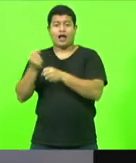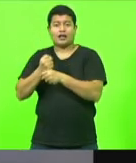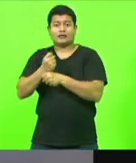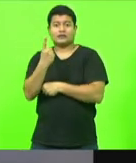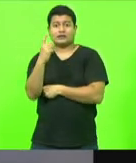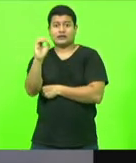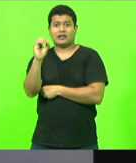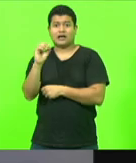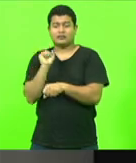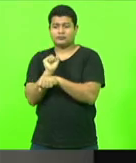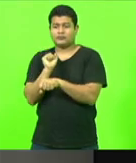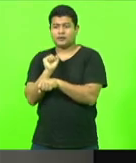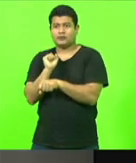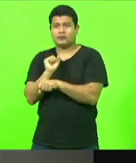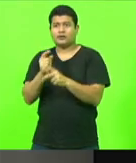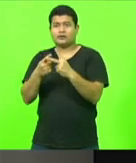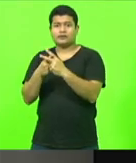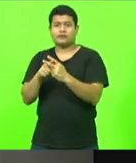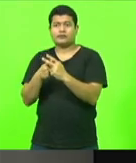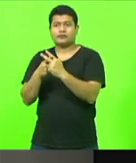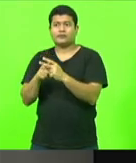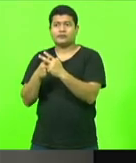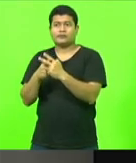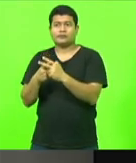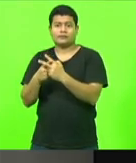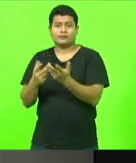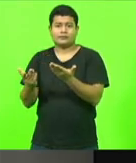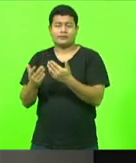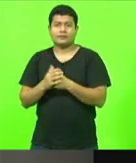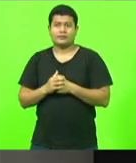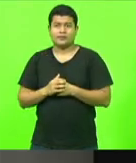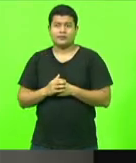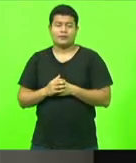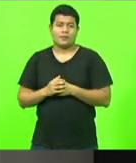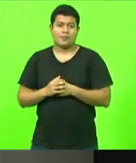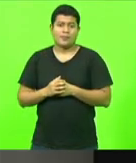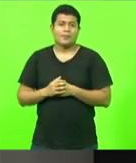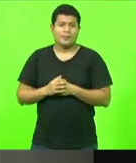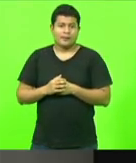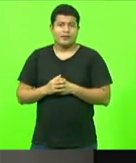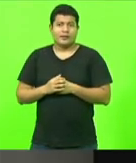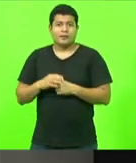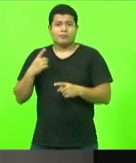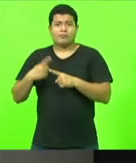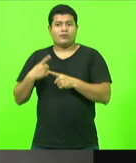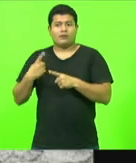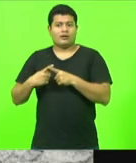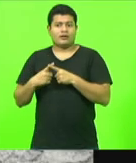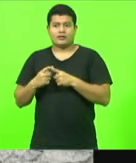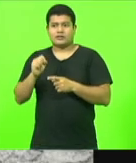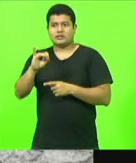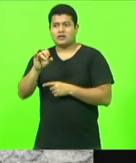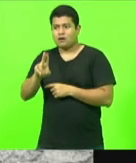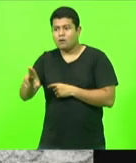em cima de alguns paus e palanques interditados porque não oferece nenhuma segurança.